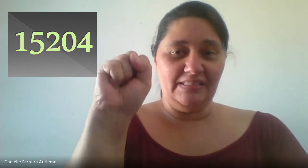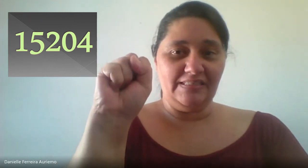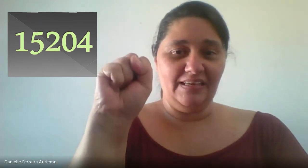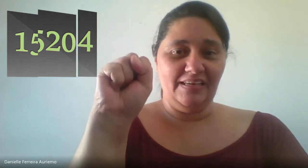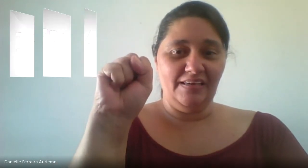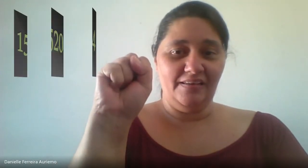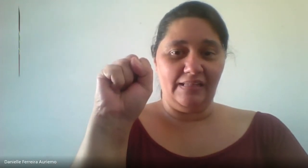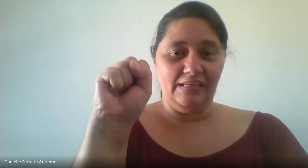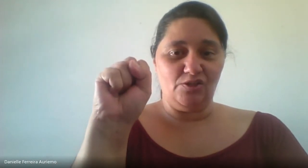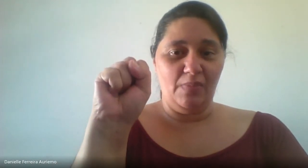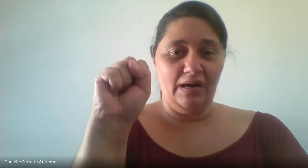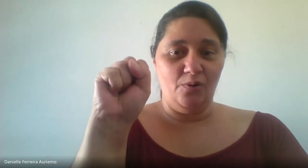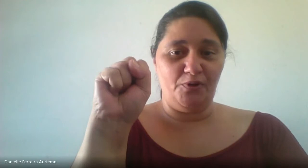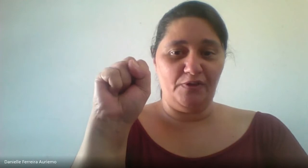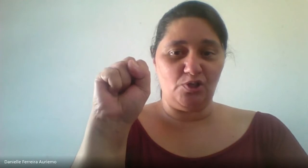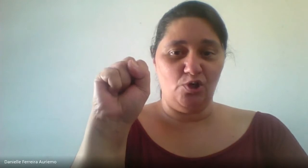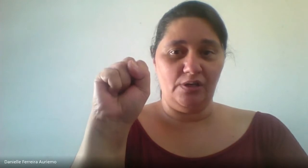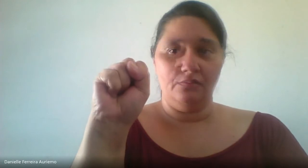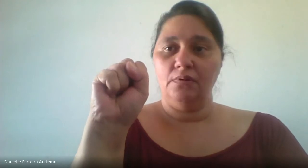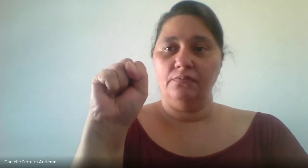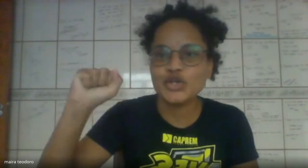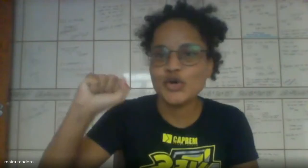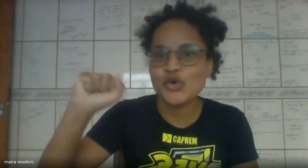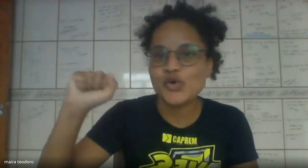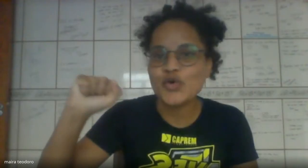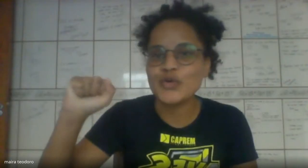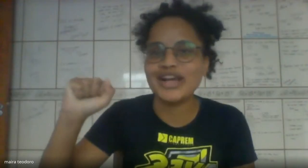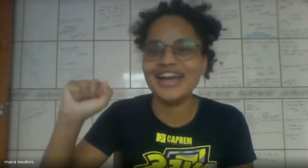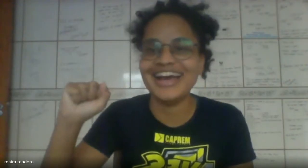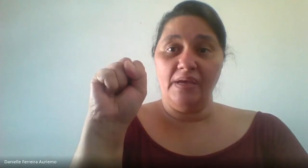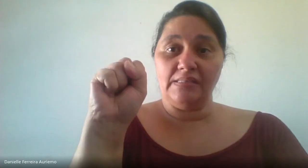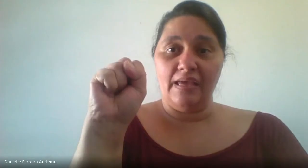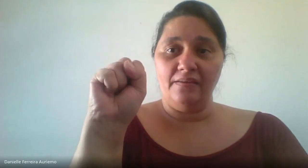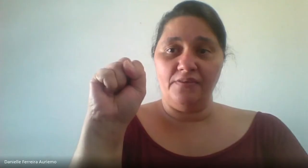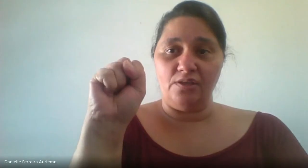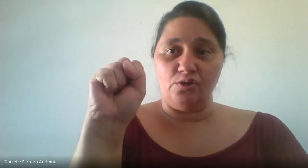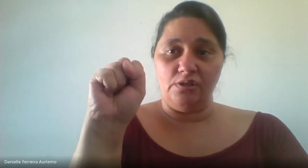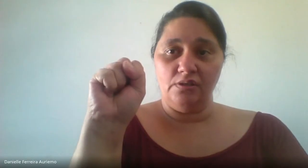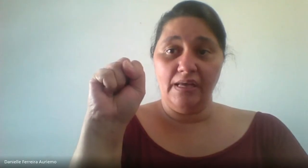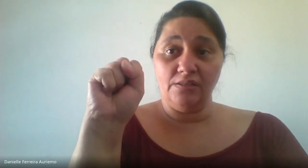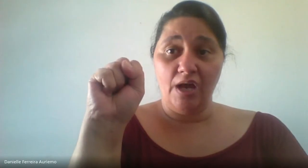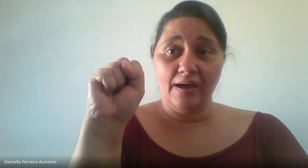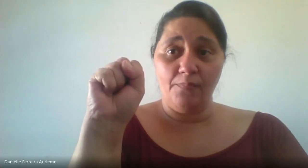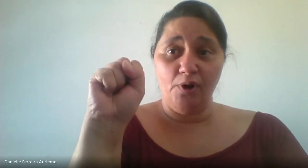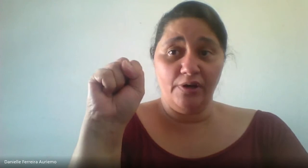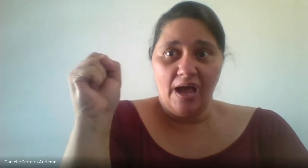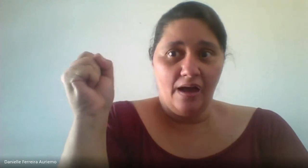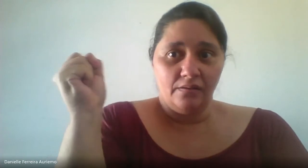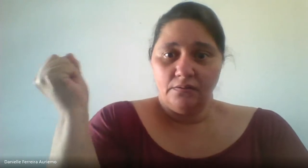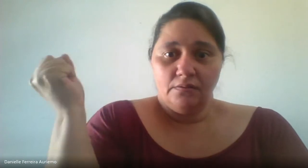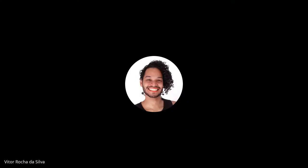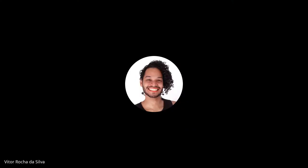dois, e... Cadê sua mão, professor? Achou! Eu nunca conhecia, Vitor. E ele já acabou,